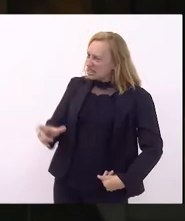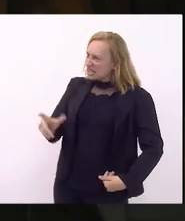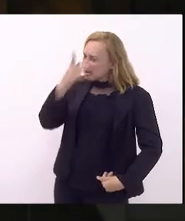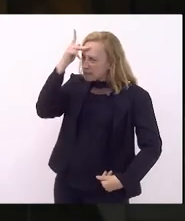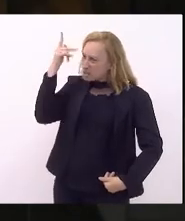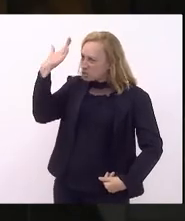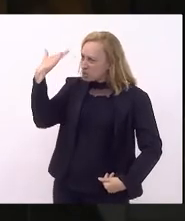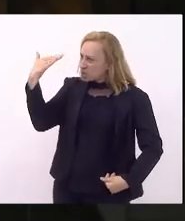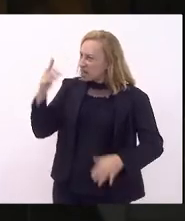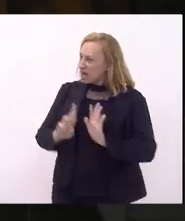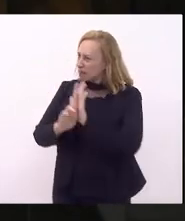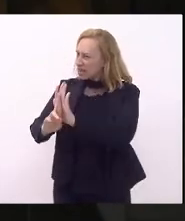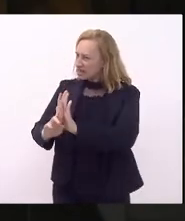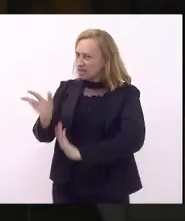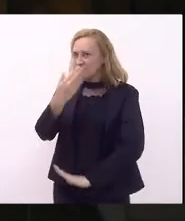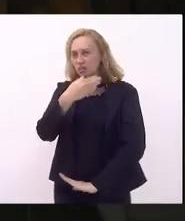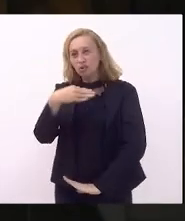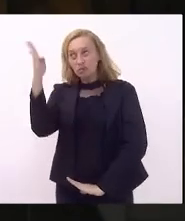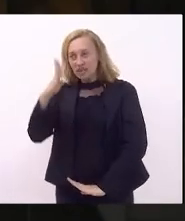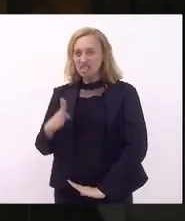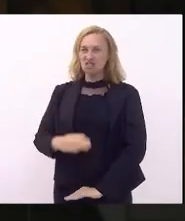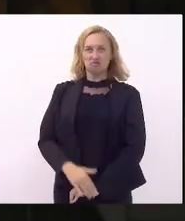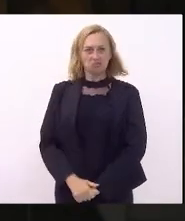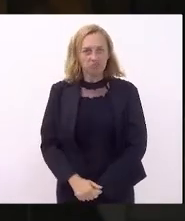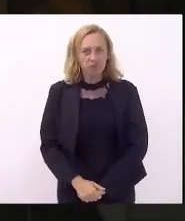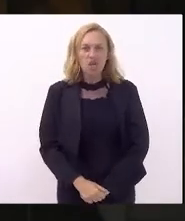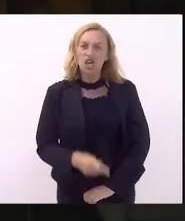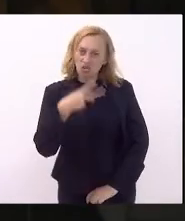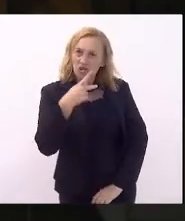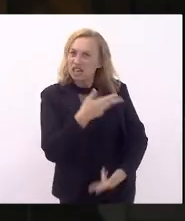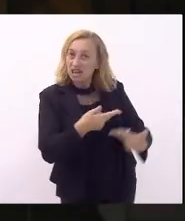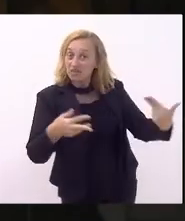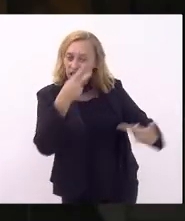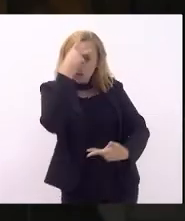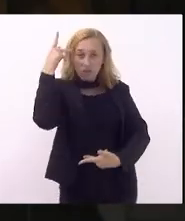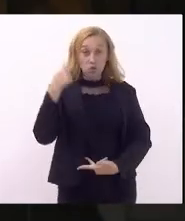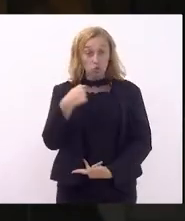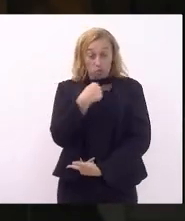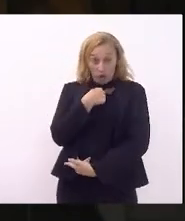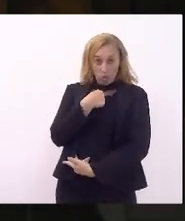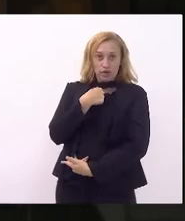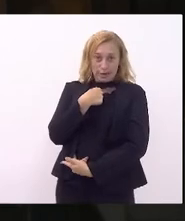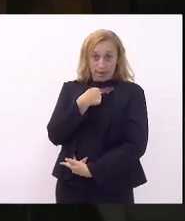representa o Brasil. Eu te direi que muitas pessoas como eu